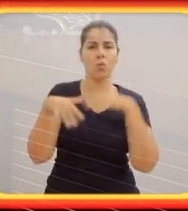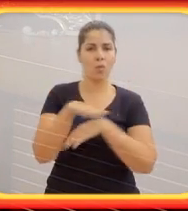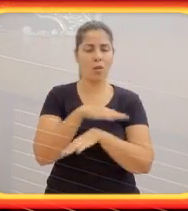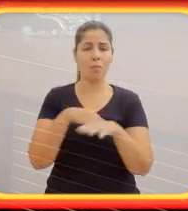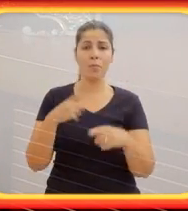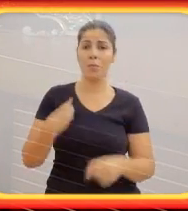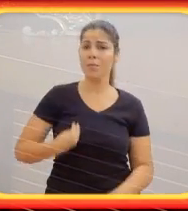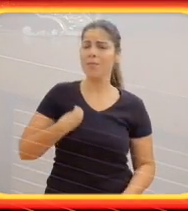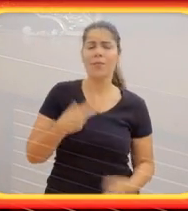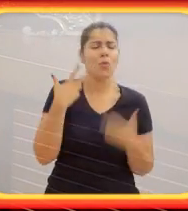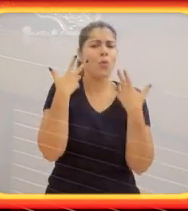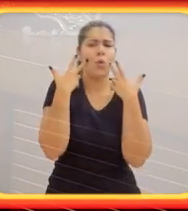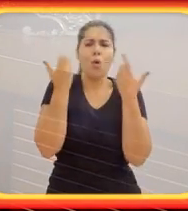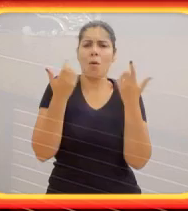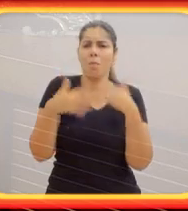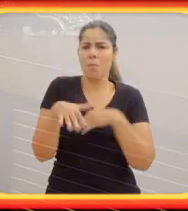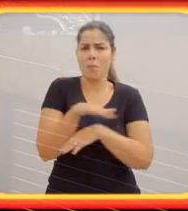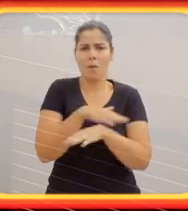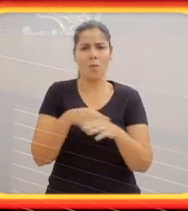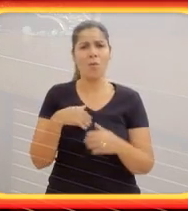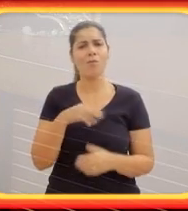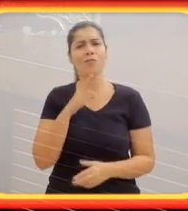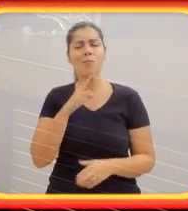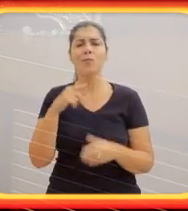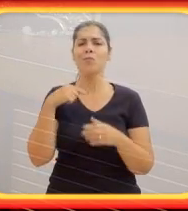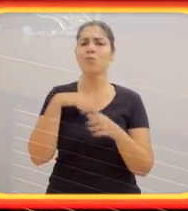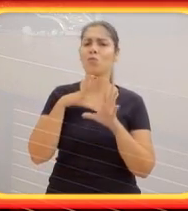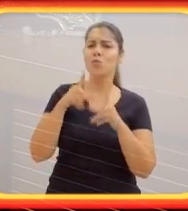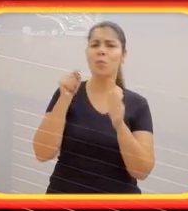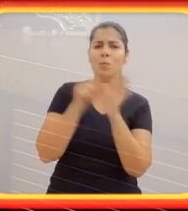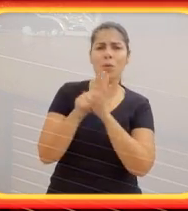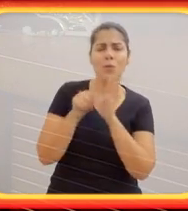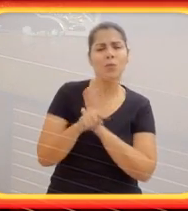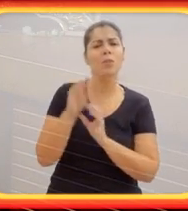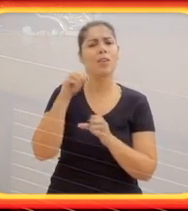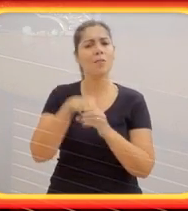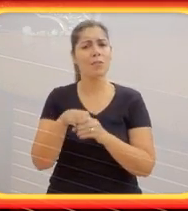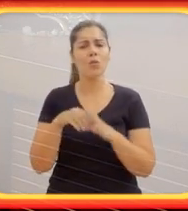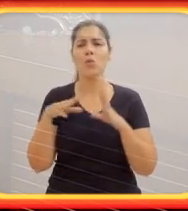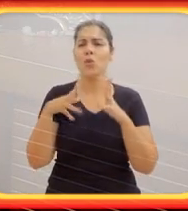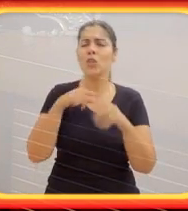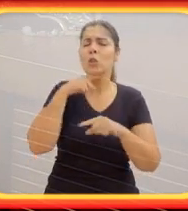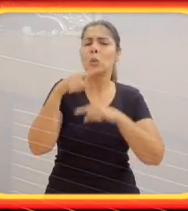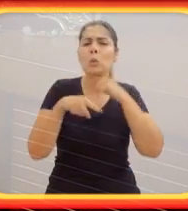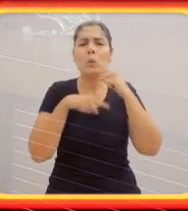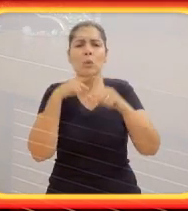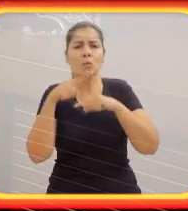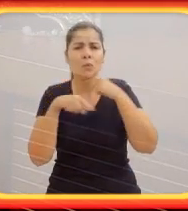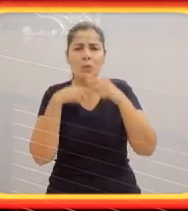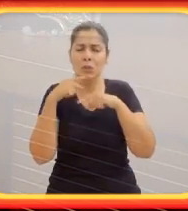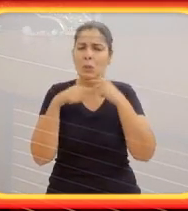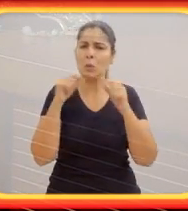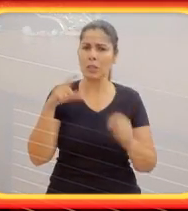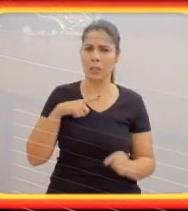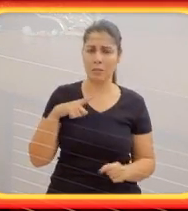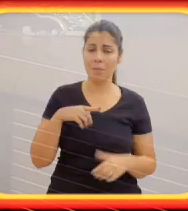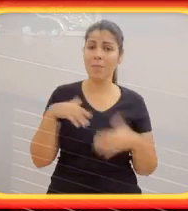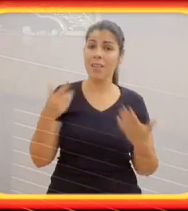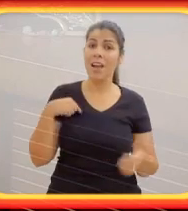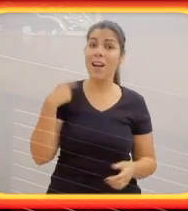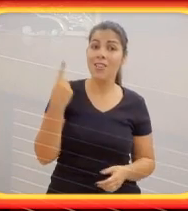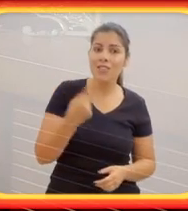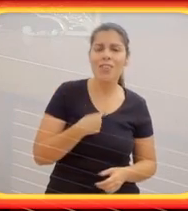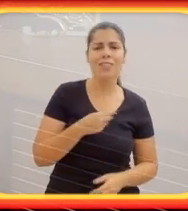tinha uma outra pessoa envolvida, né? E aí eu comecei a trabalhar isso na minha cabeça. Nós começamos a pensar muito juntos.